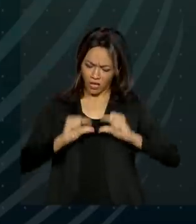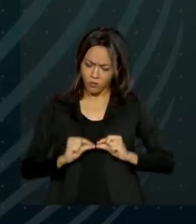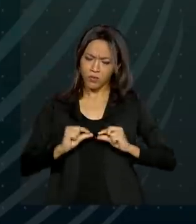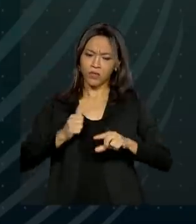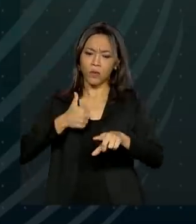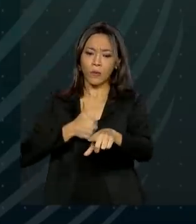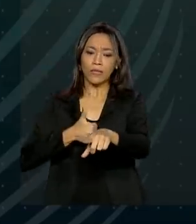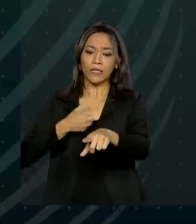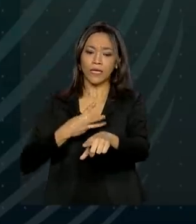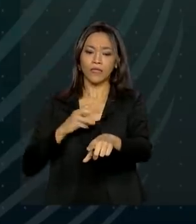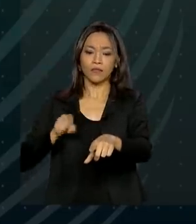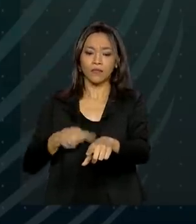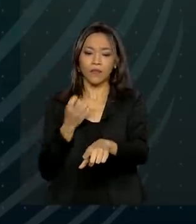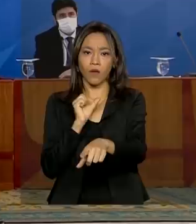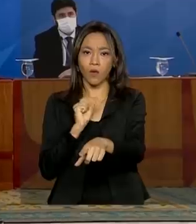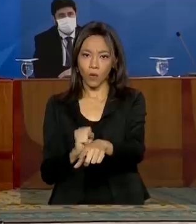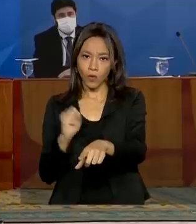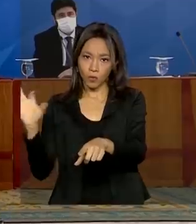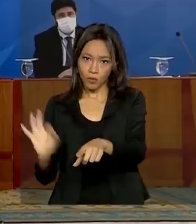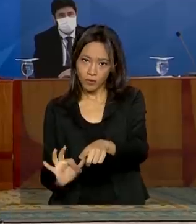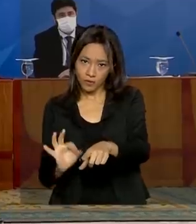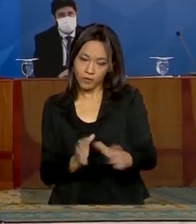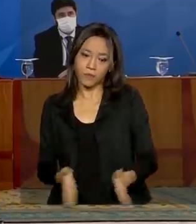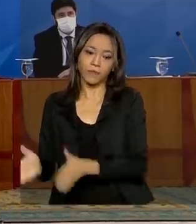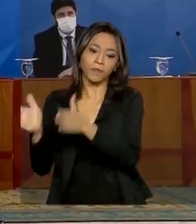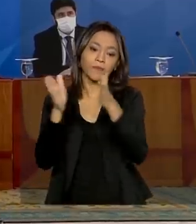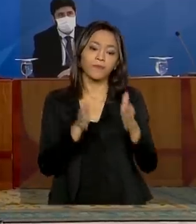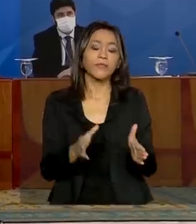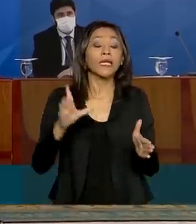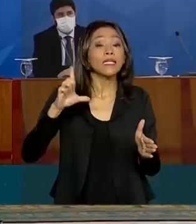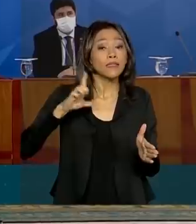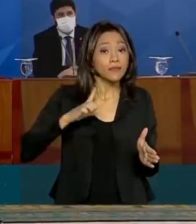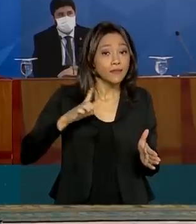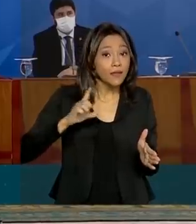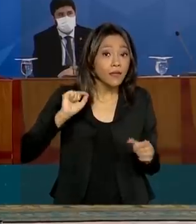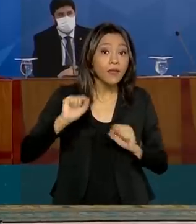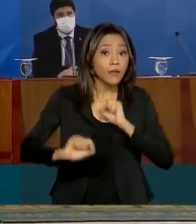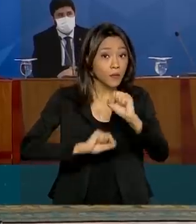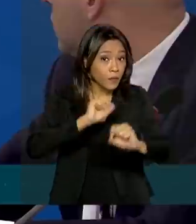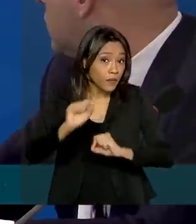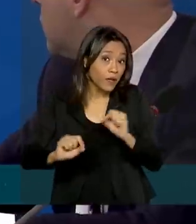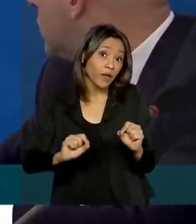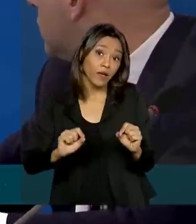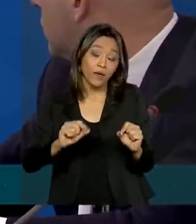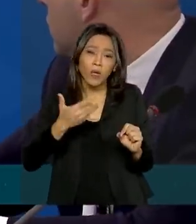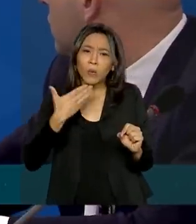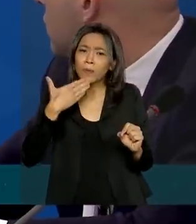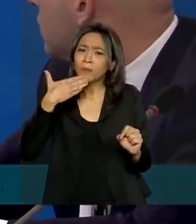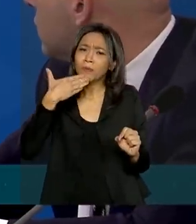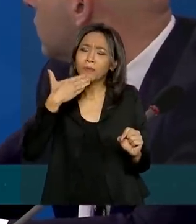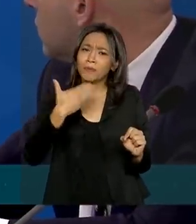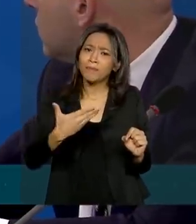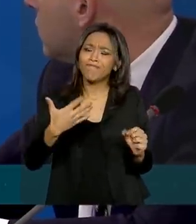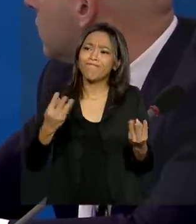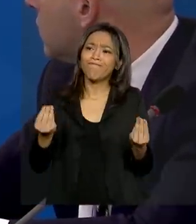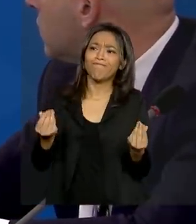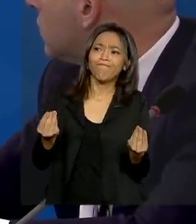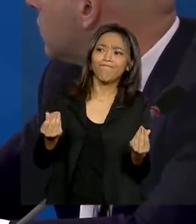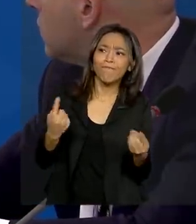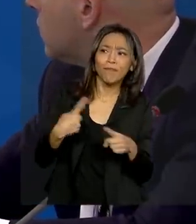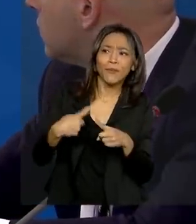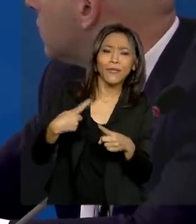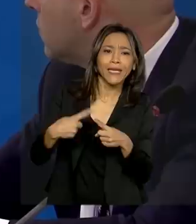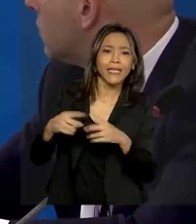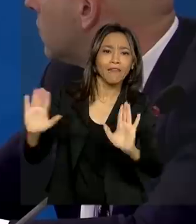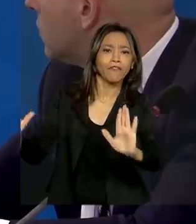13,8%. Há um represamento de pedidos por causa do fechamento das agências do CINE.